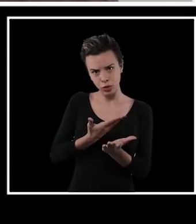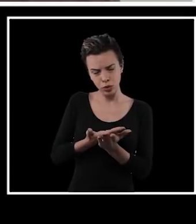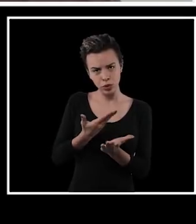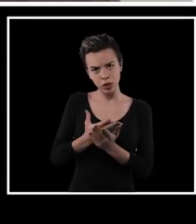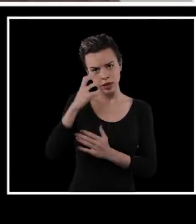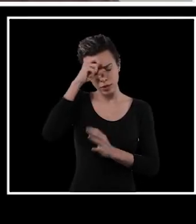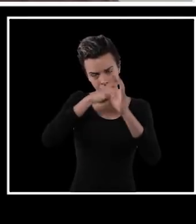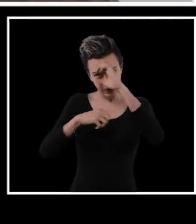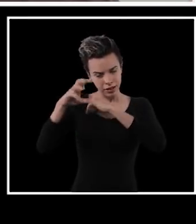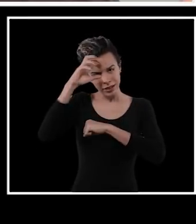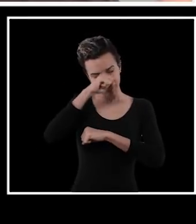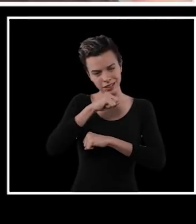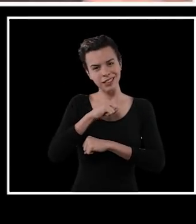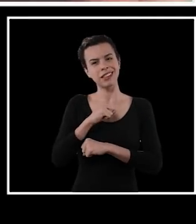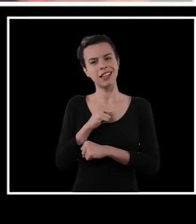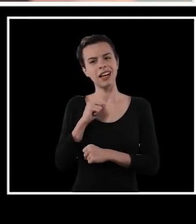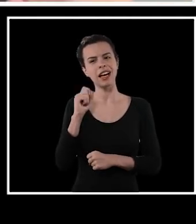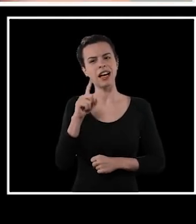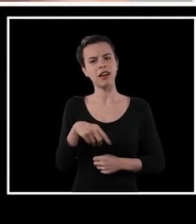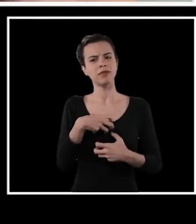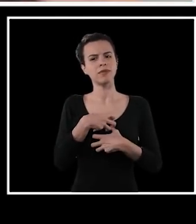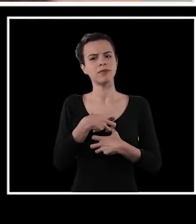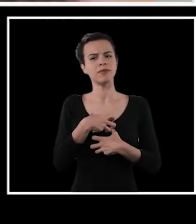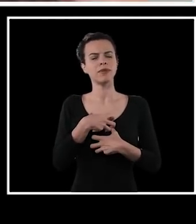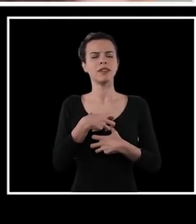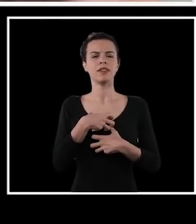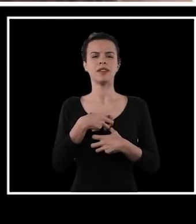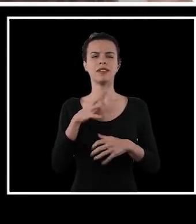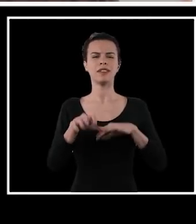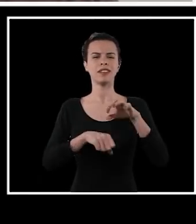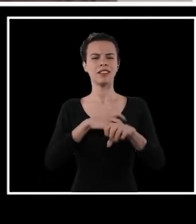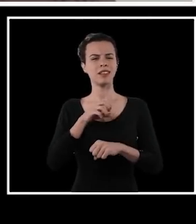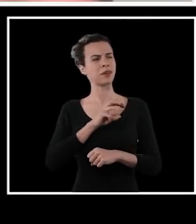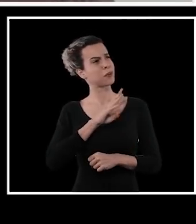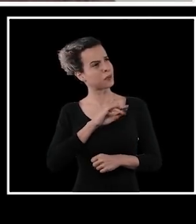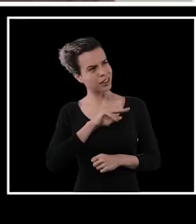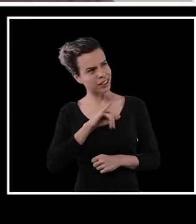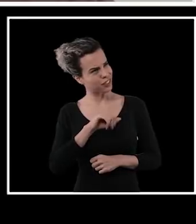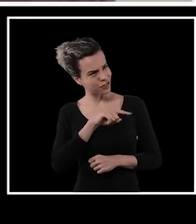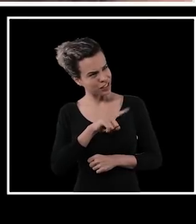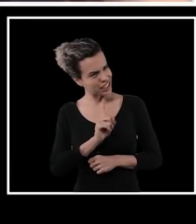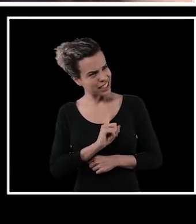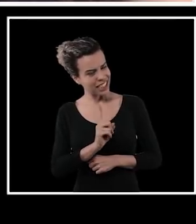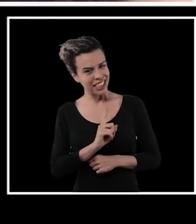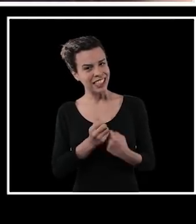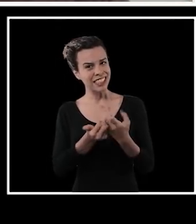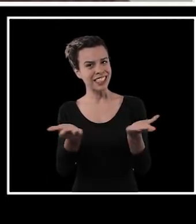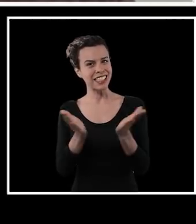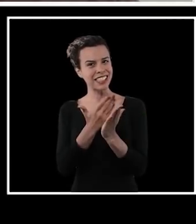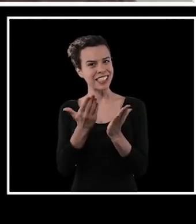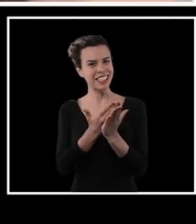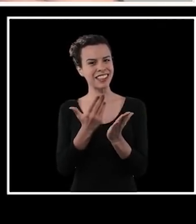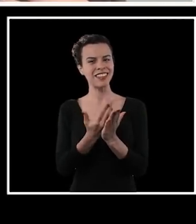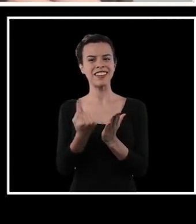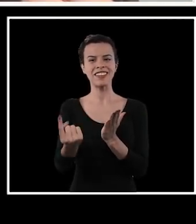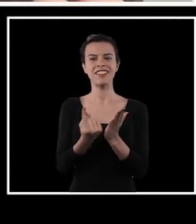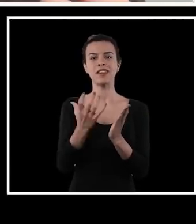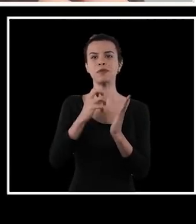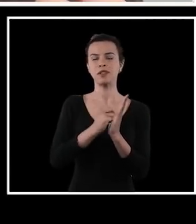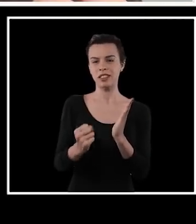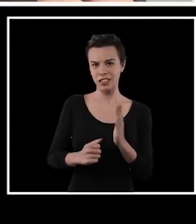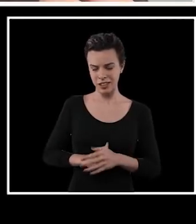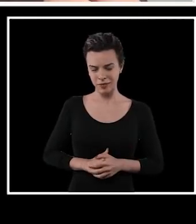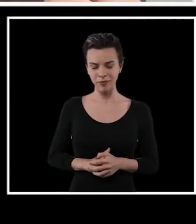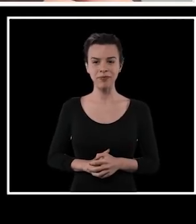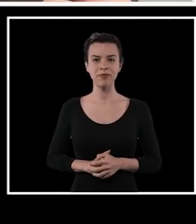autodidatas, eu vou colocar assim, né? Que tem um ímpeto próprio de buscar isso. Poxa, Winnie, você está oferecendo livro para quem vem buscar